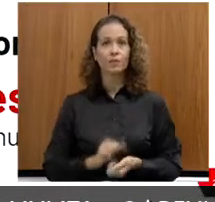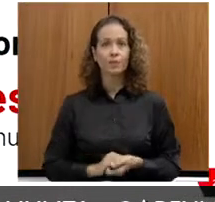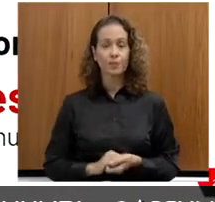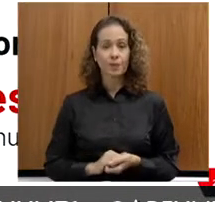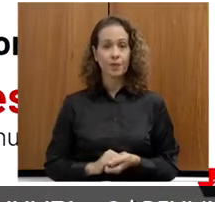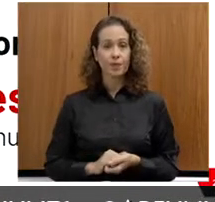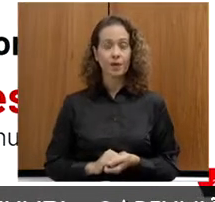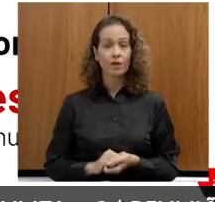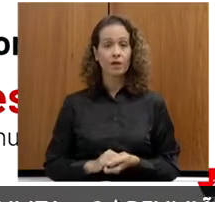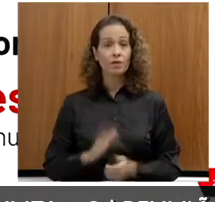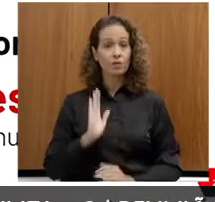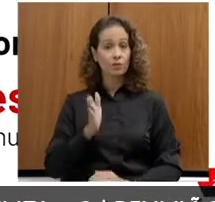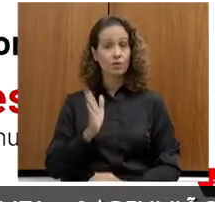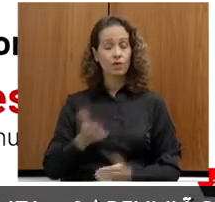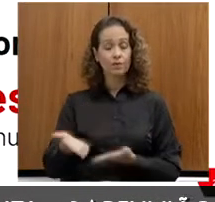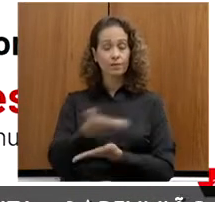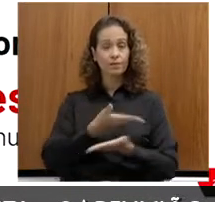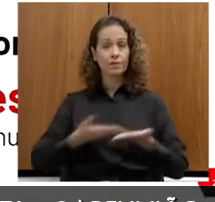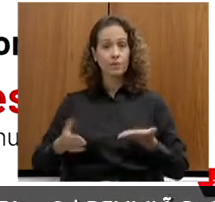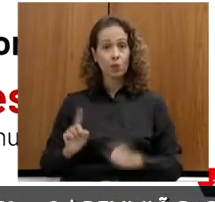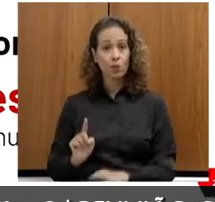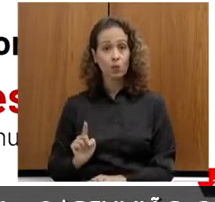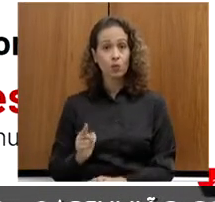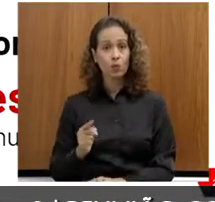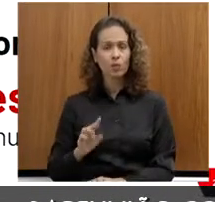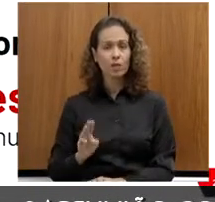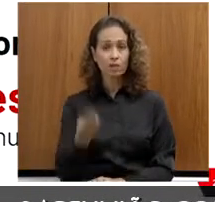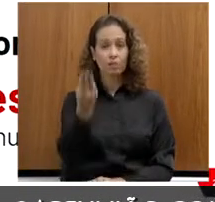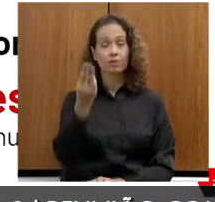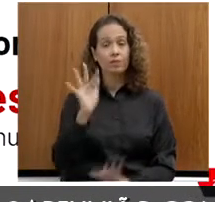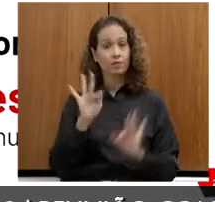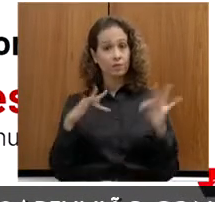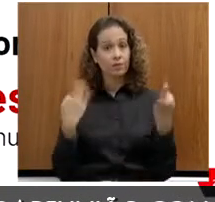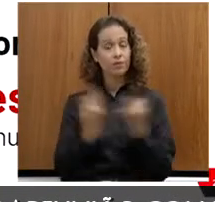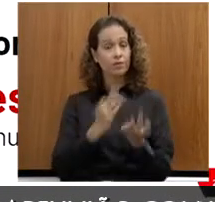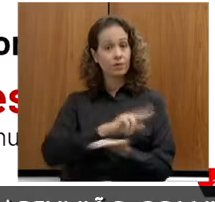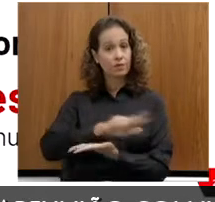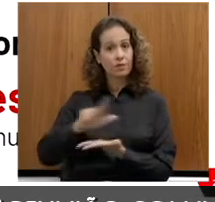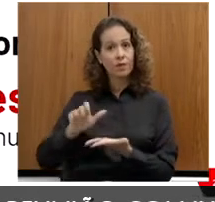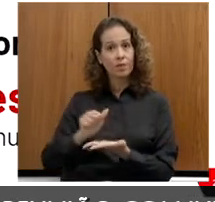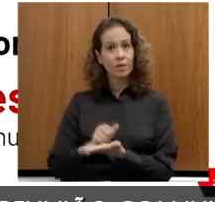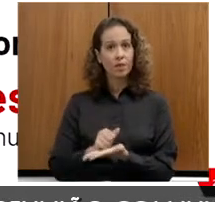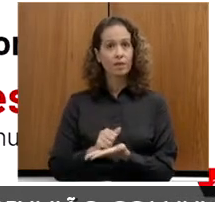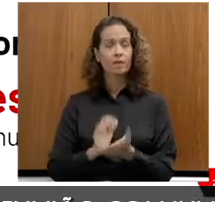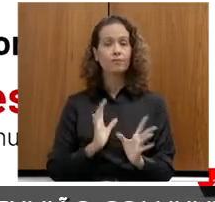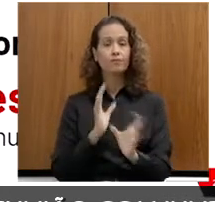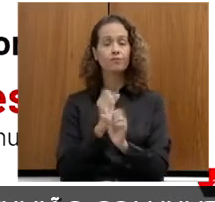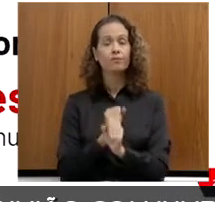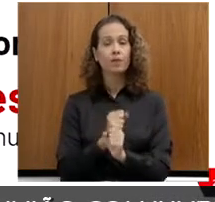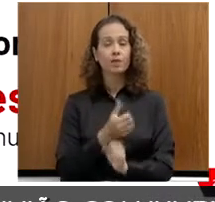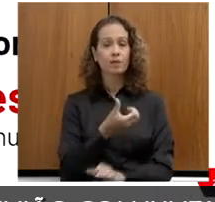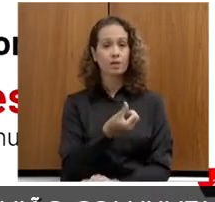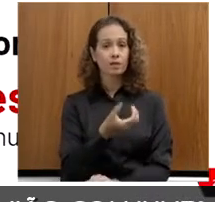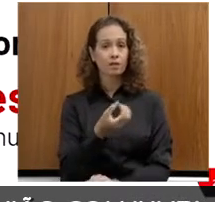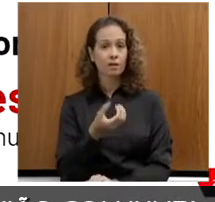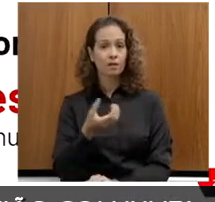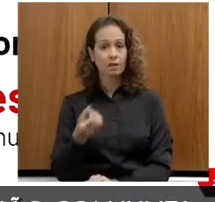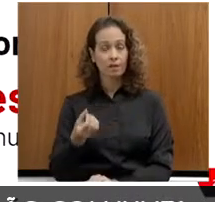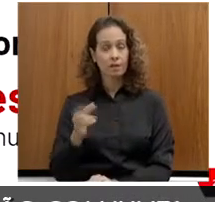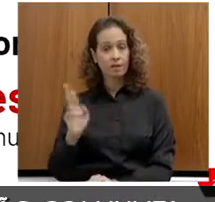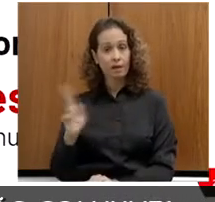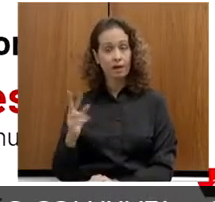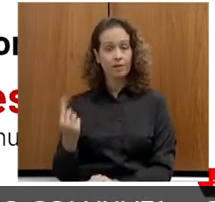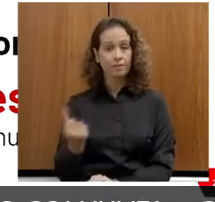Hoje nós já transferimos um milhão de famílias, mais de um milhão de famílias, uma parcela de 600 reais, e que nós fomos